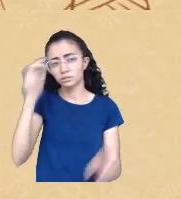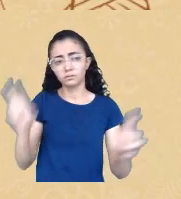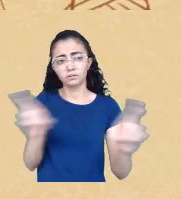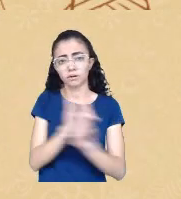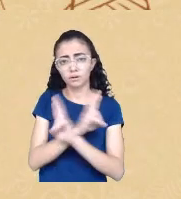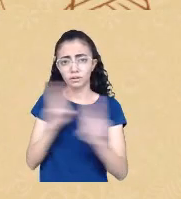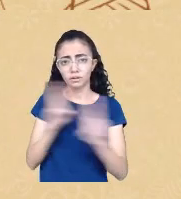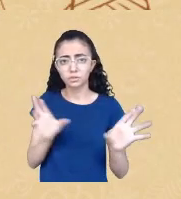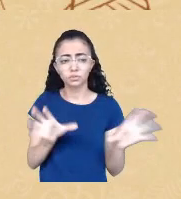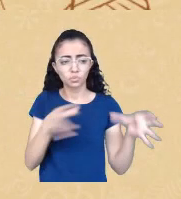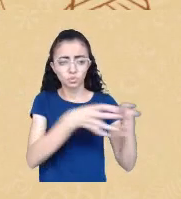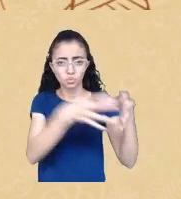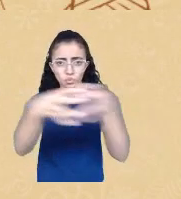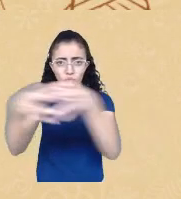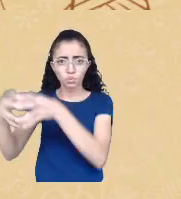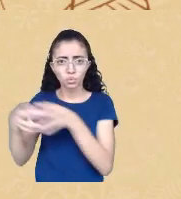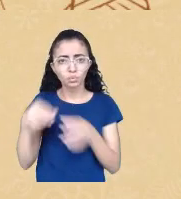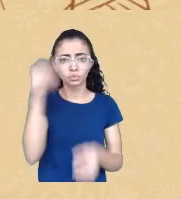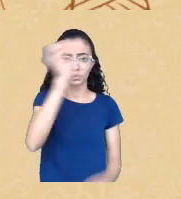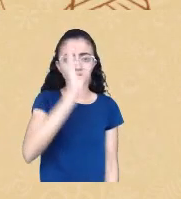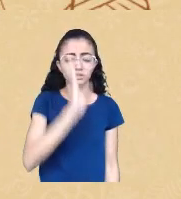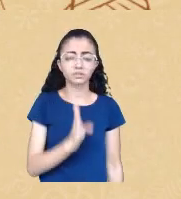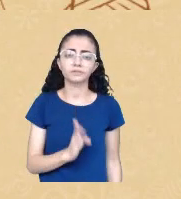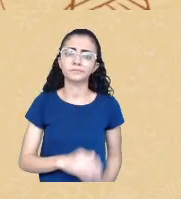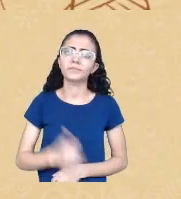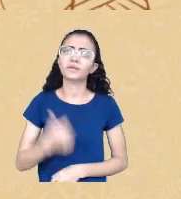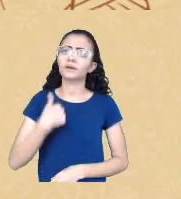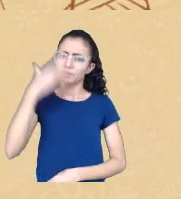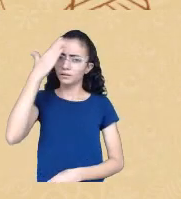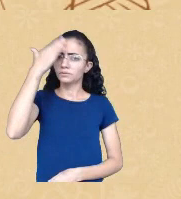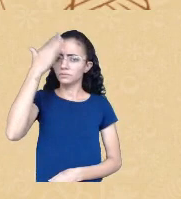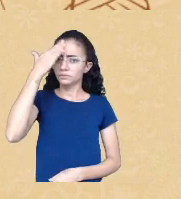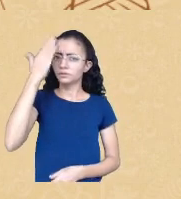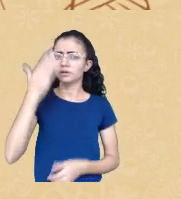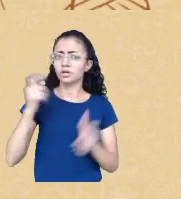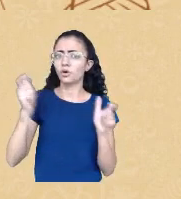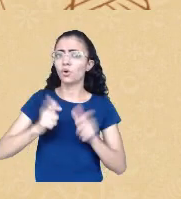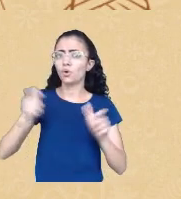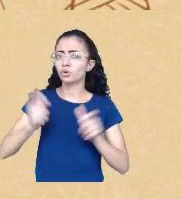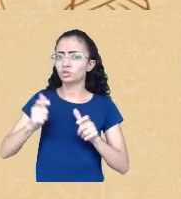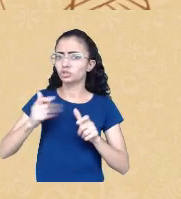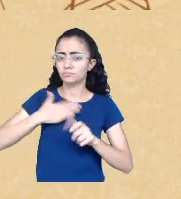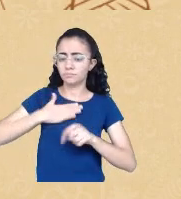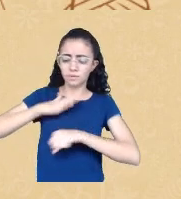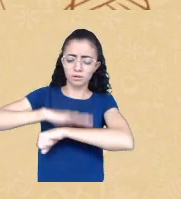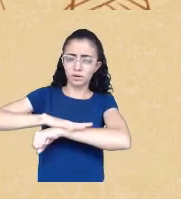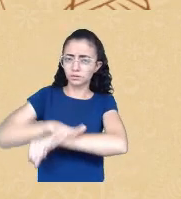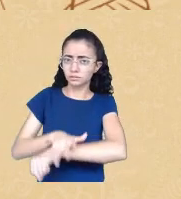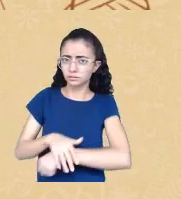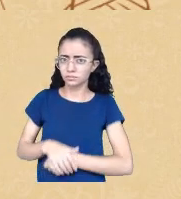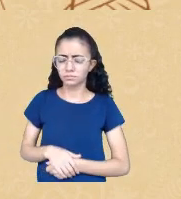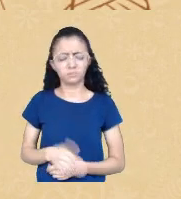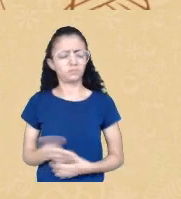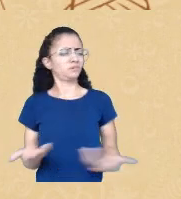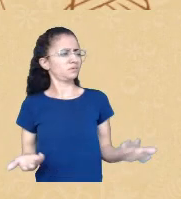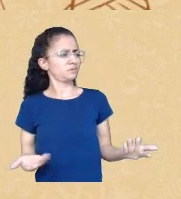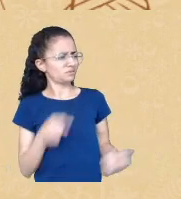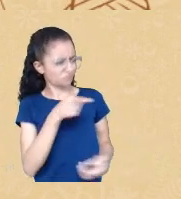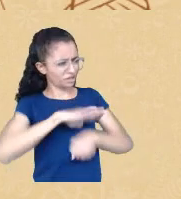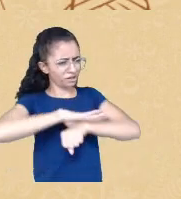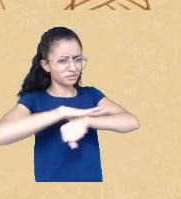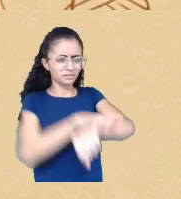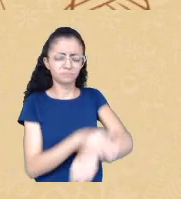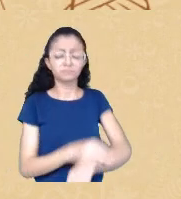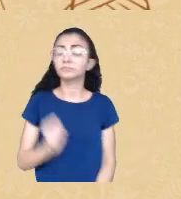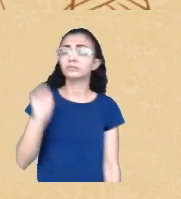étnico-raciais desse país mas eu sei aonde eu guardo o meu racismo mas como assim você é racista óbvio que sou